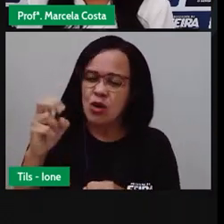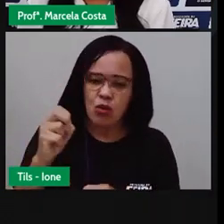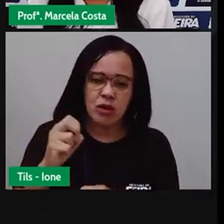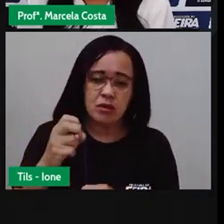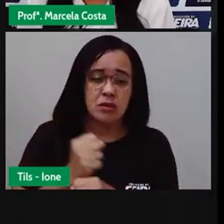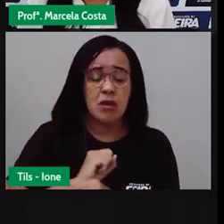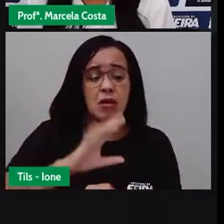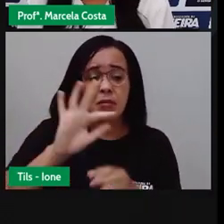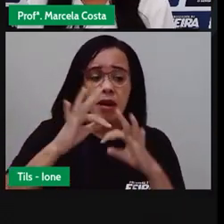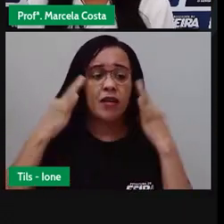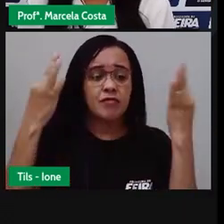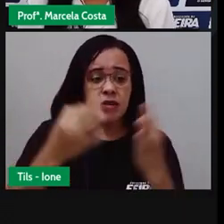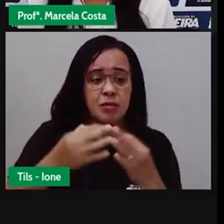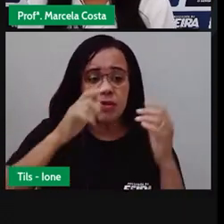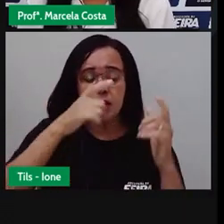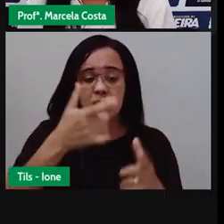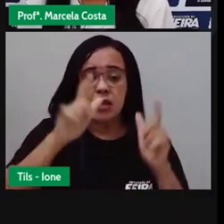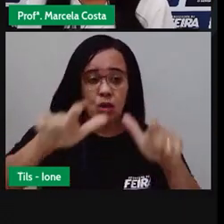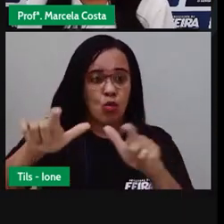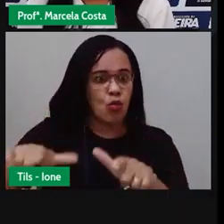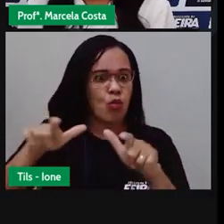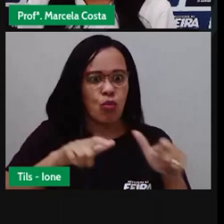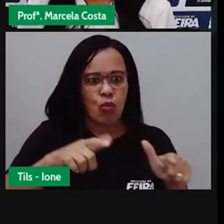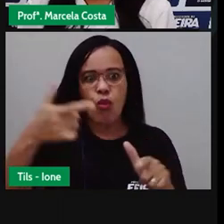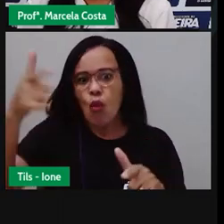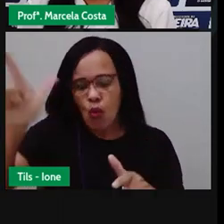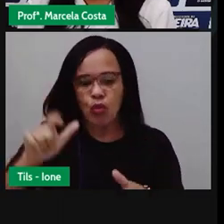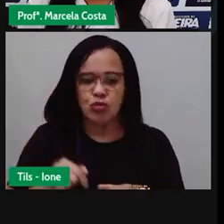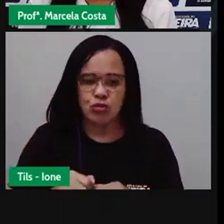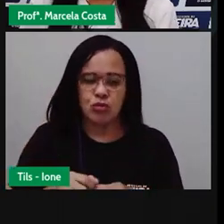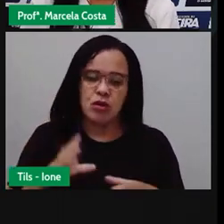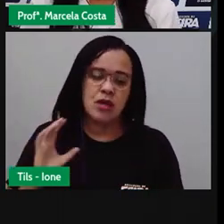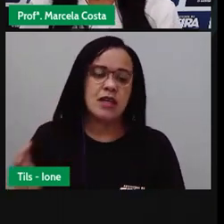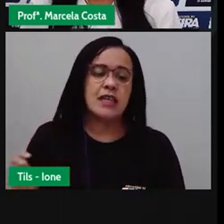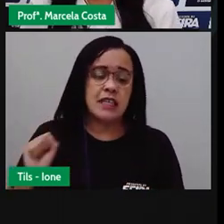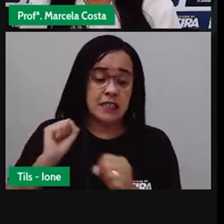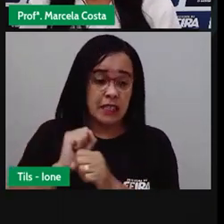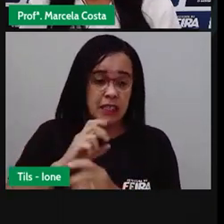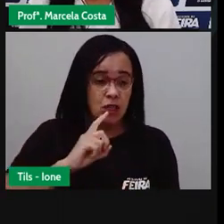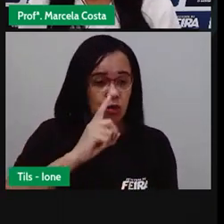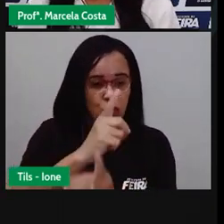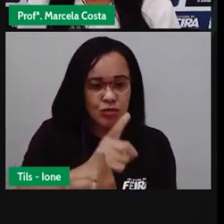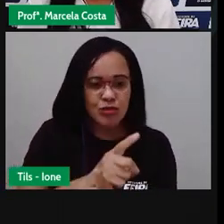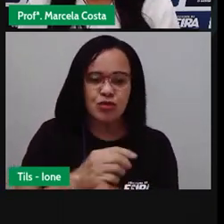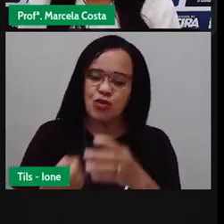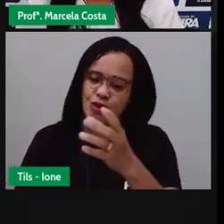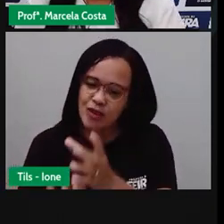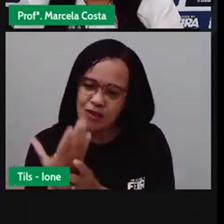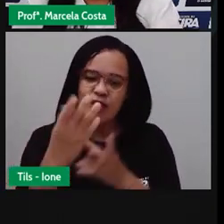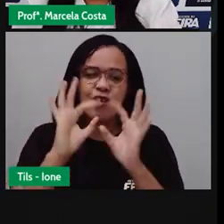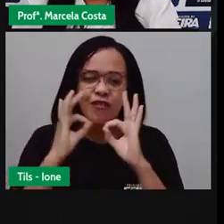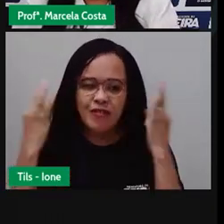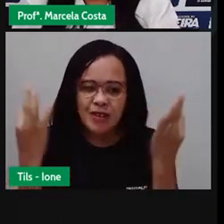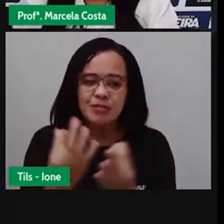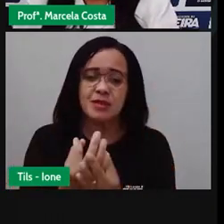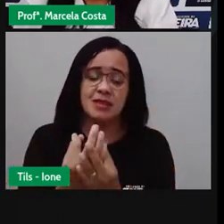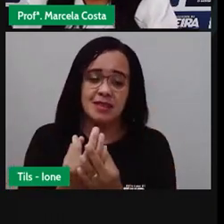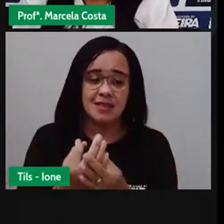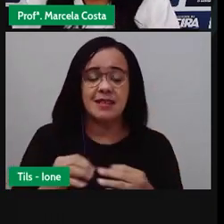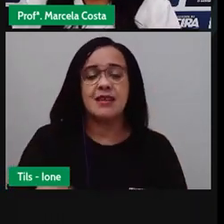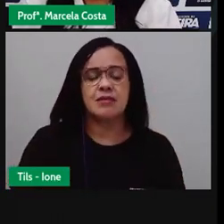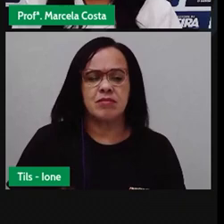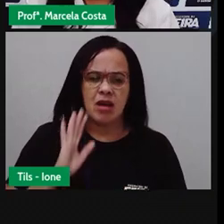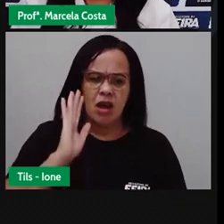aqui eles se encontraram, formaram família e estamos aqui. Apesar de eu conhecer muitas cidades,